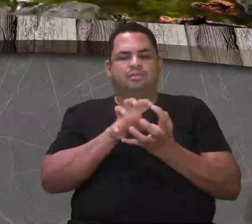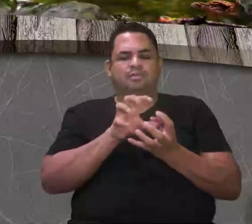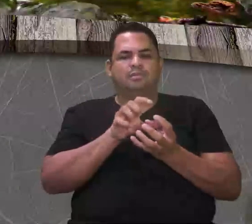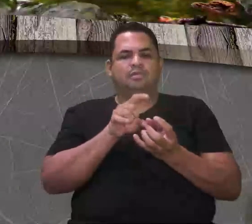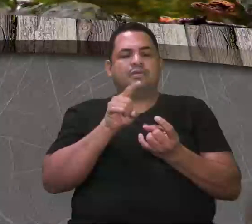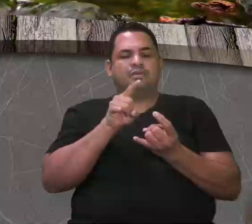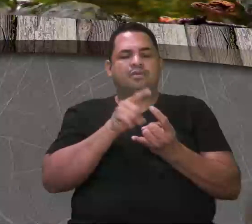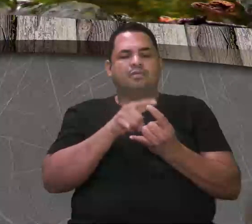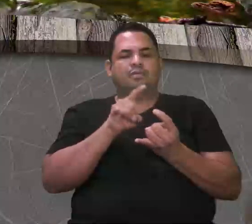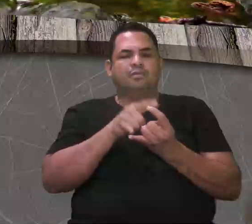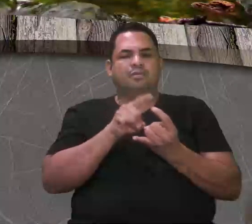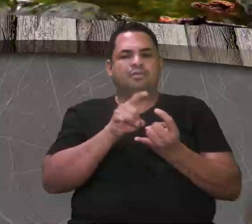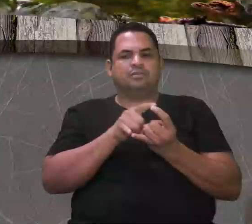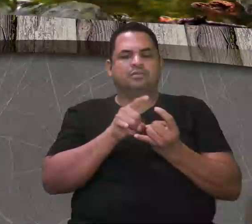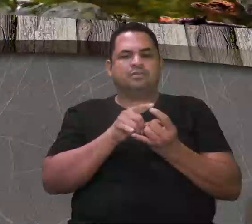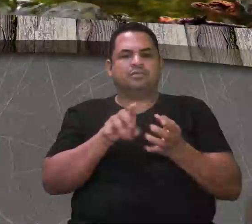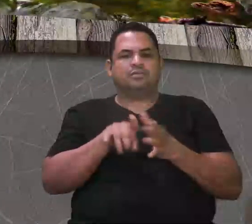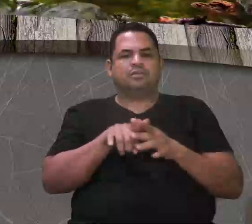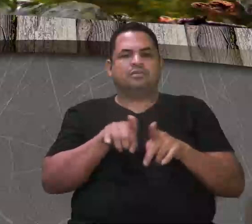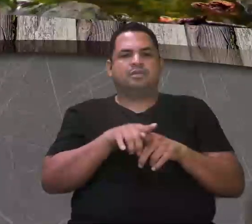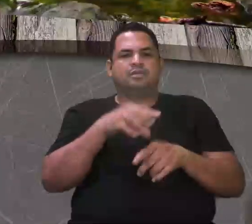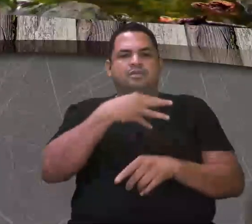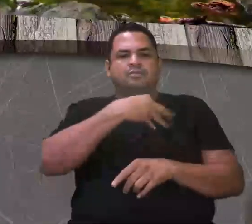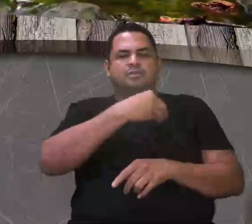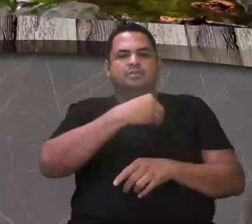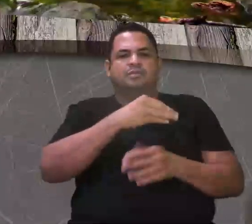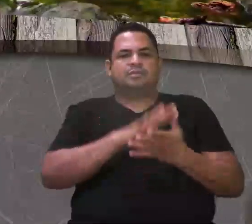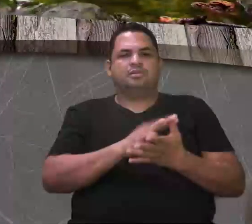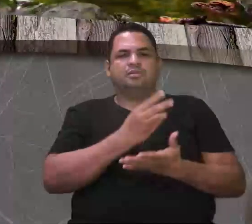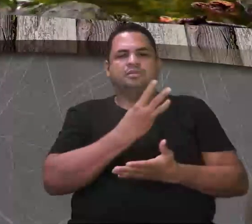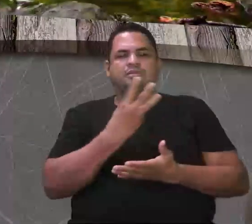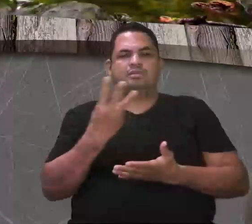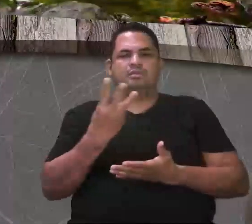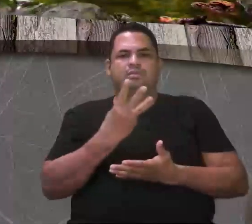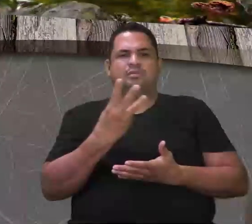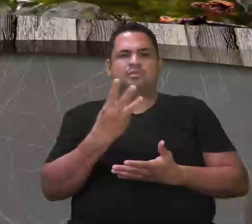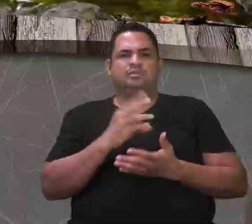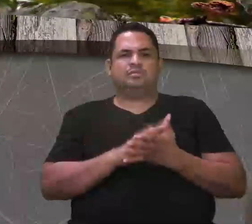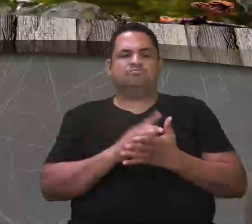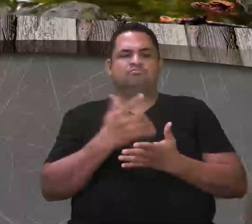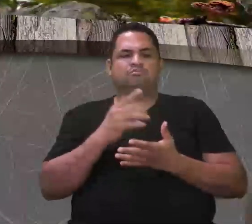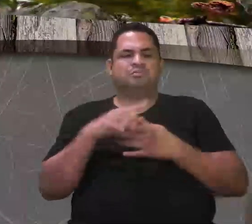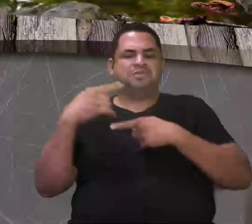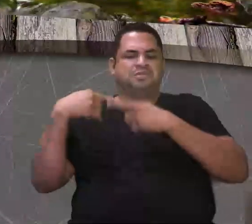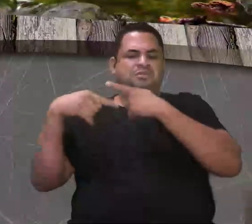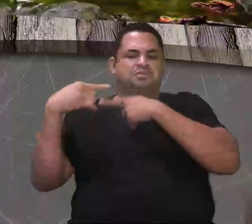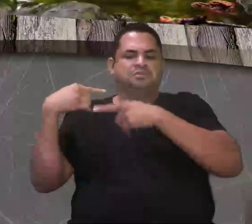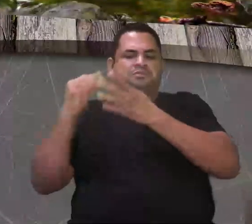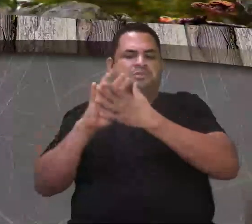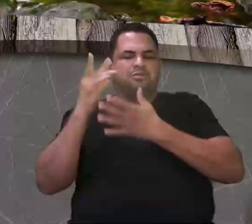Mamífero. Esses três organismos, eles não têm ancestrais comuns.